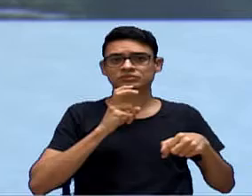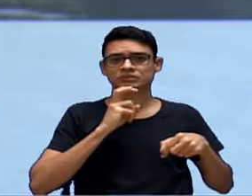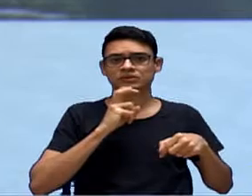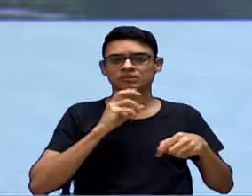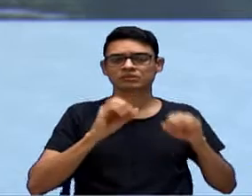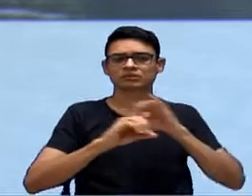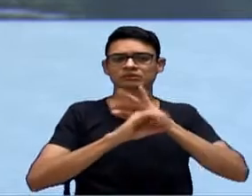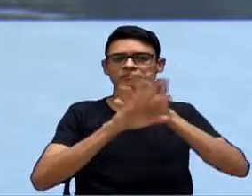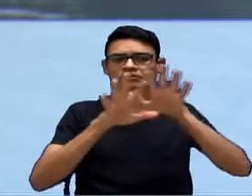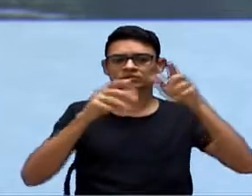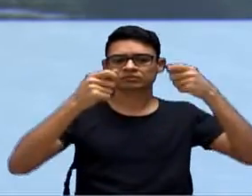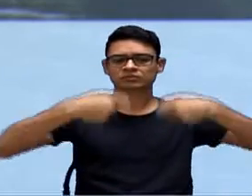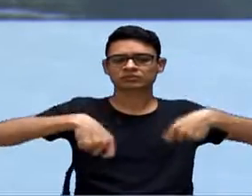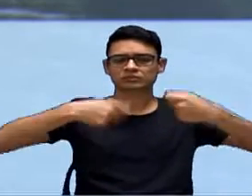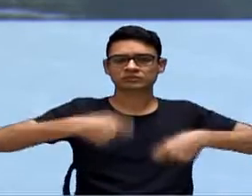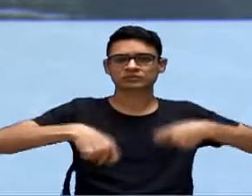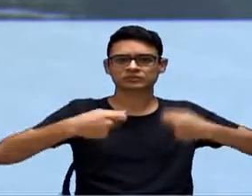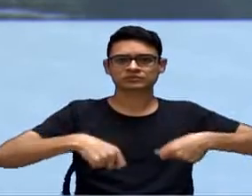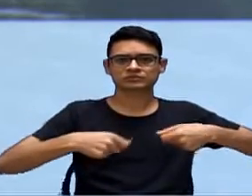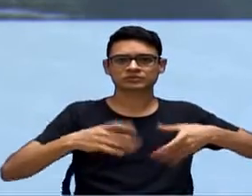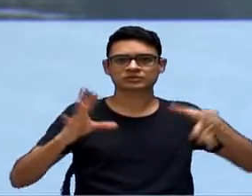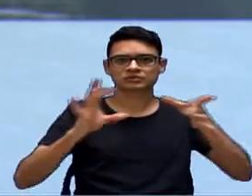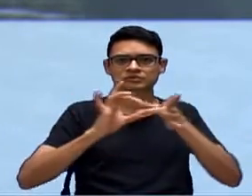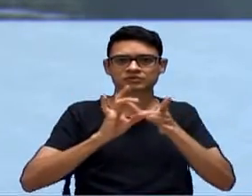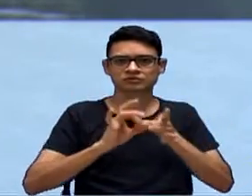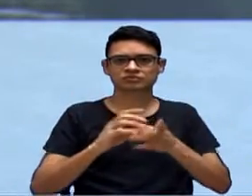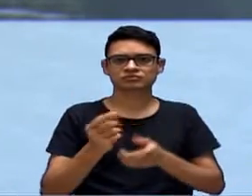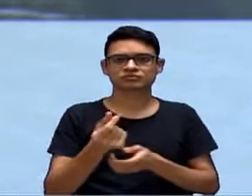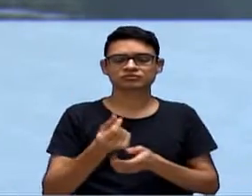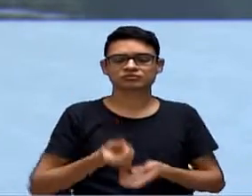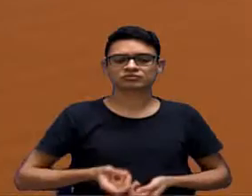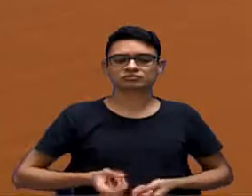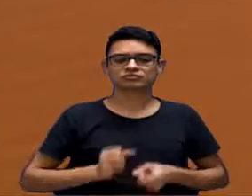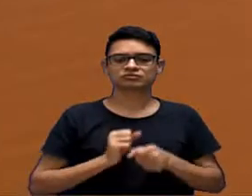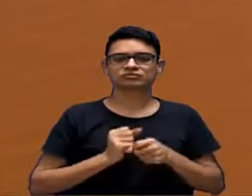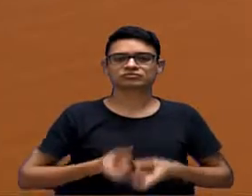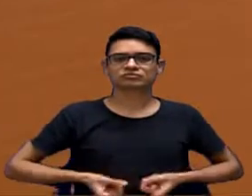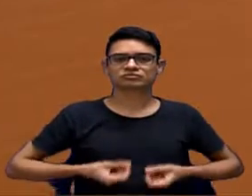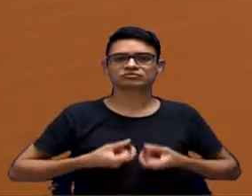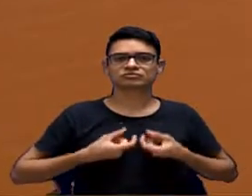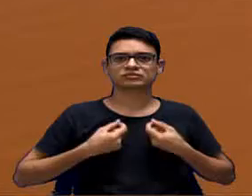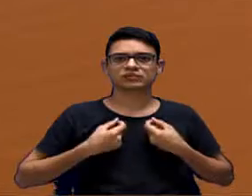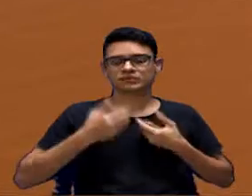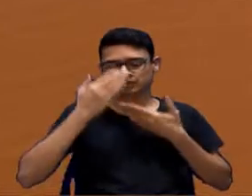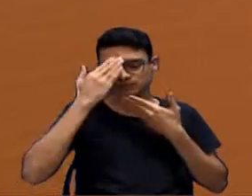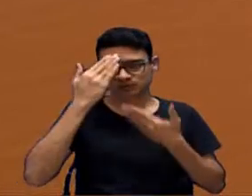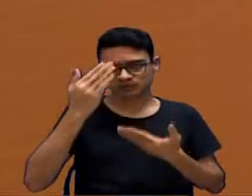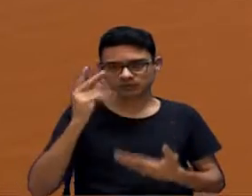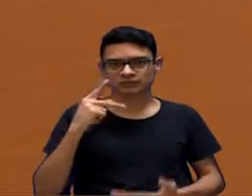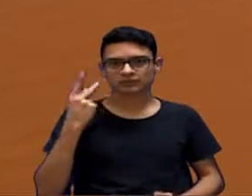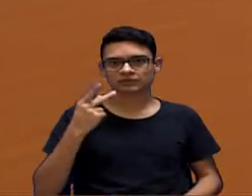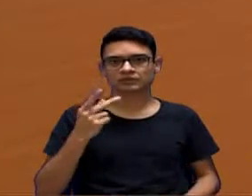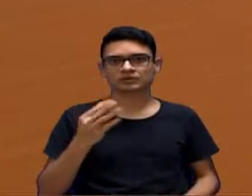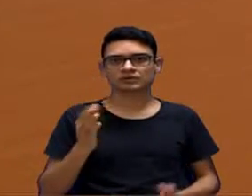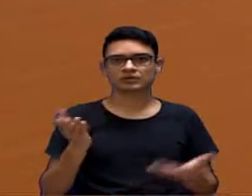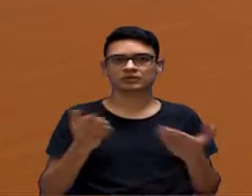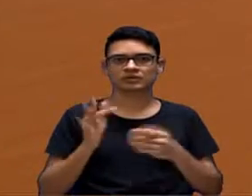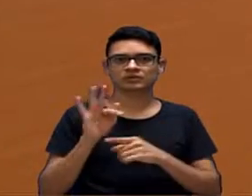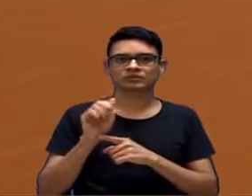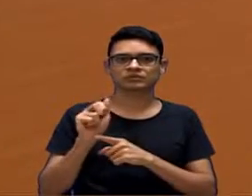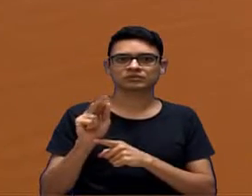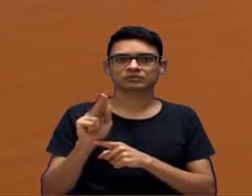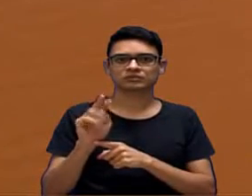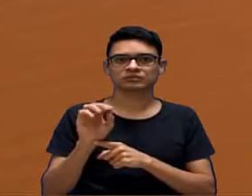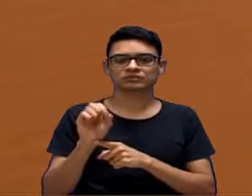explicado essa transação interessantíssima do dinheiro do câncer. Obrigado, obrigado, vereadora. Fausto Pérez, por favor, tem três minutos